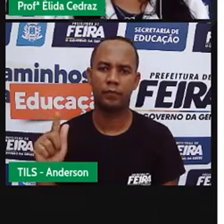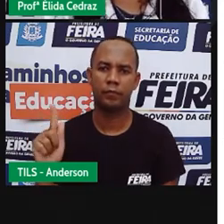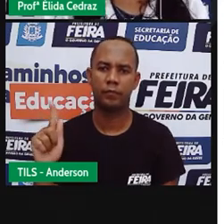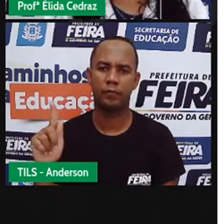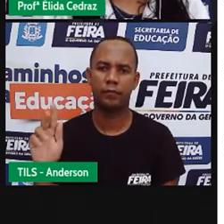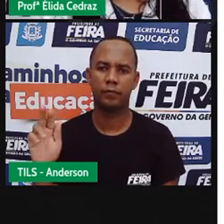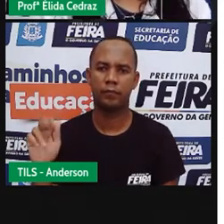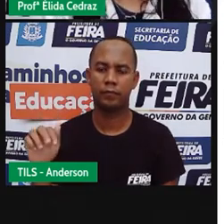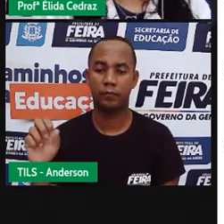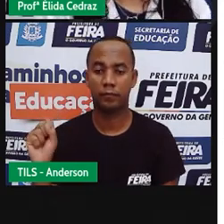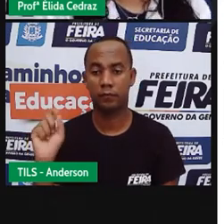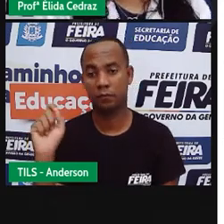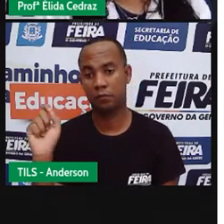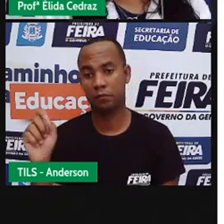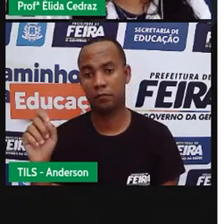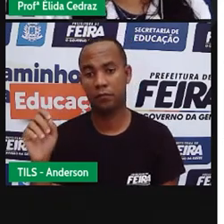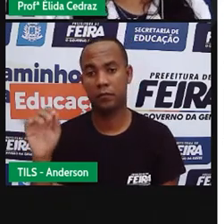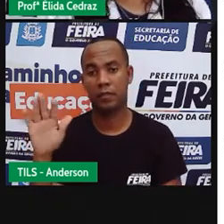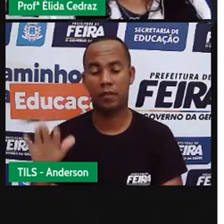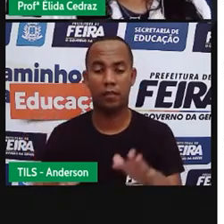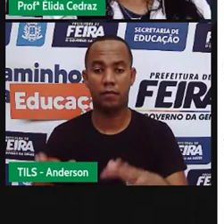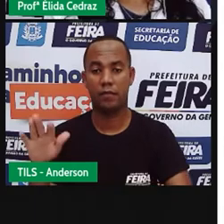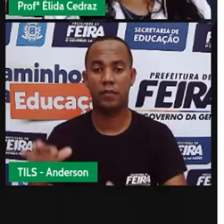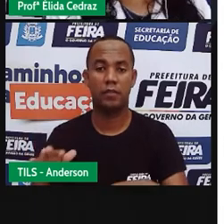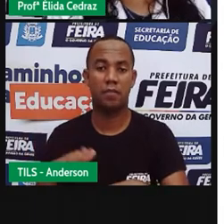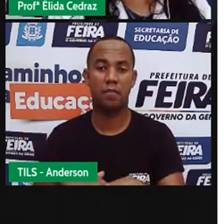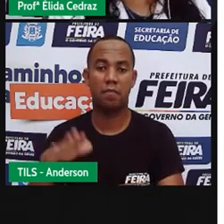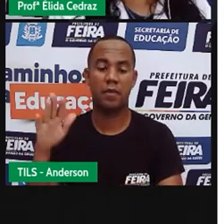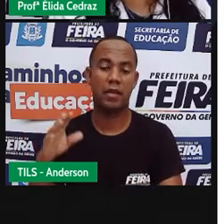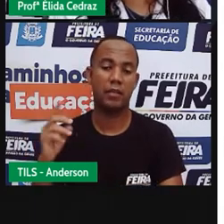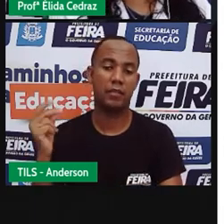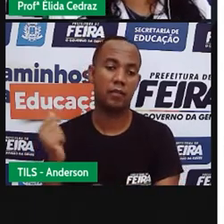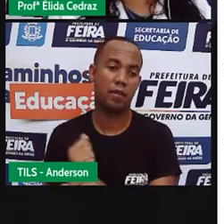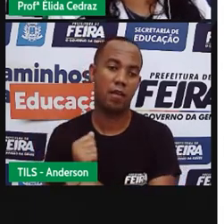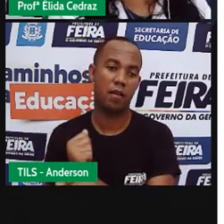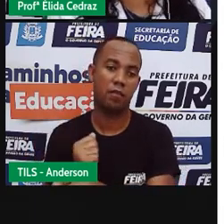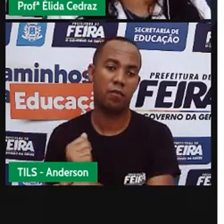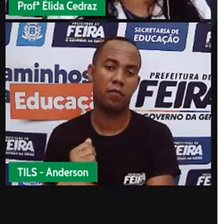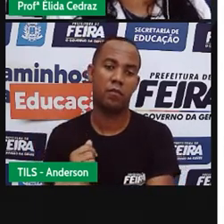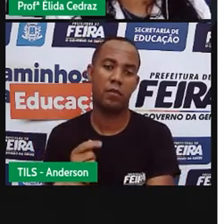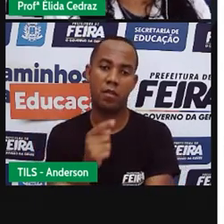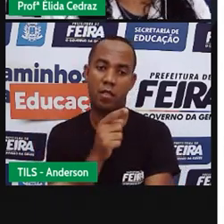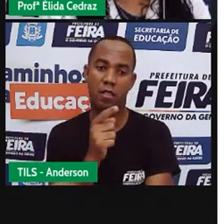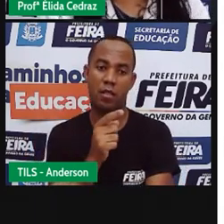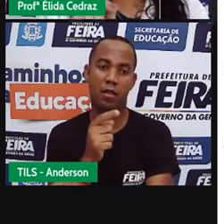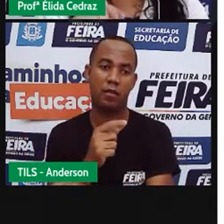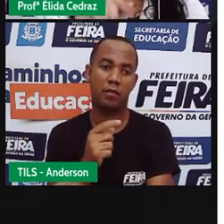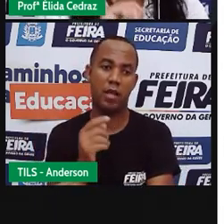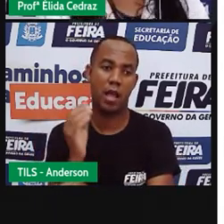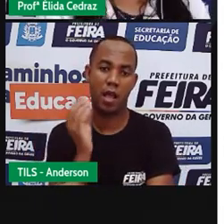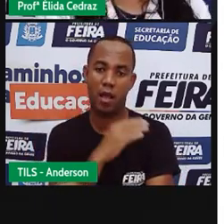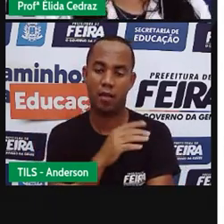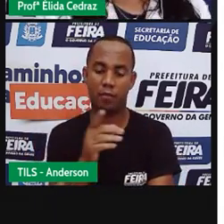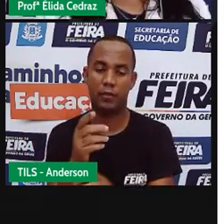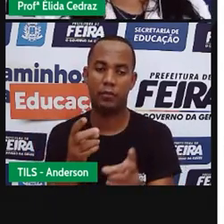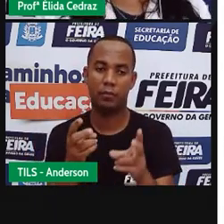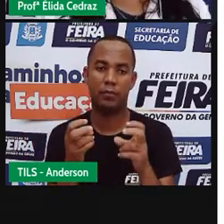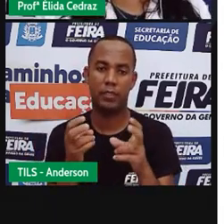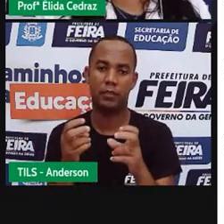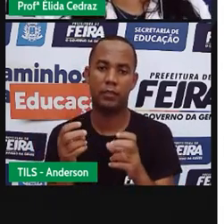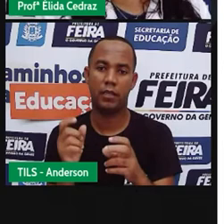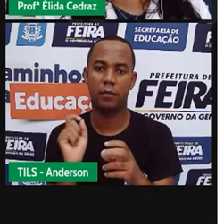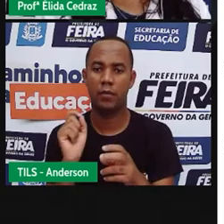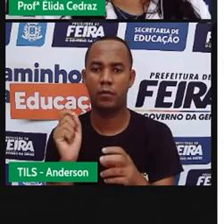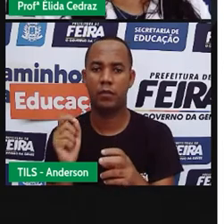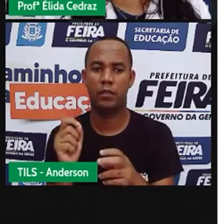tijolos ele é bem maior do que construir as outras casas e você está sabendo também na